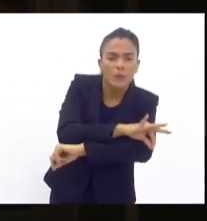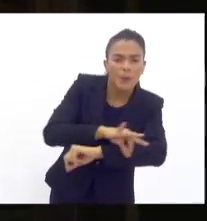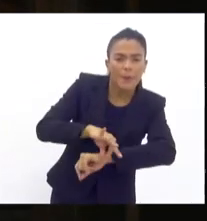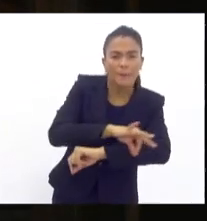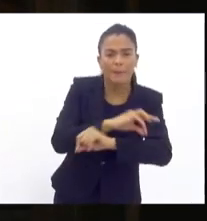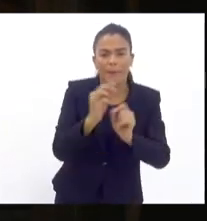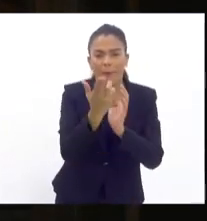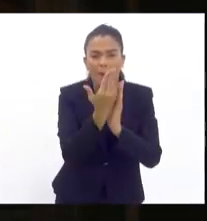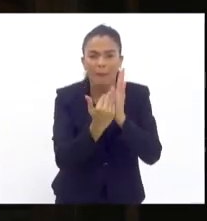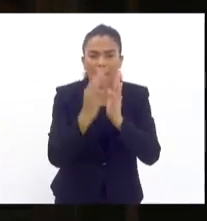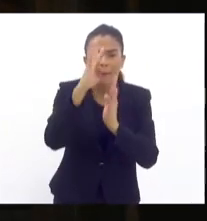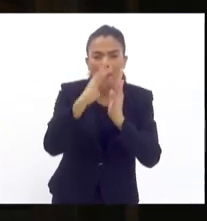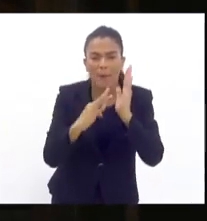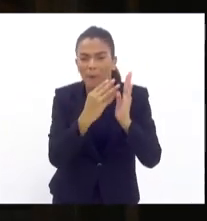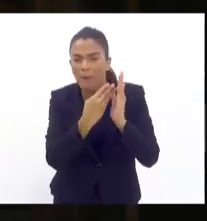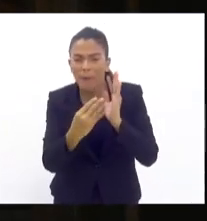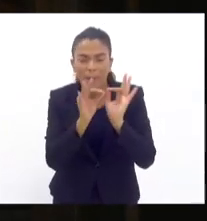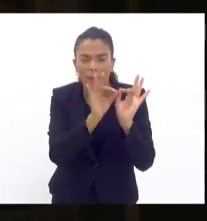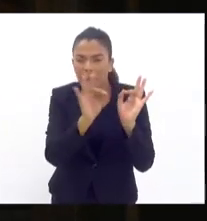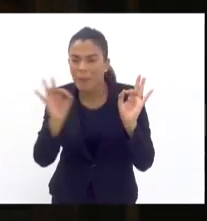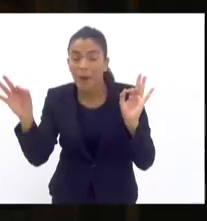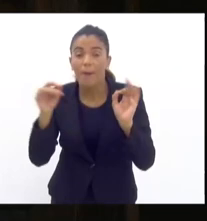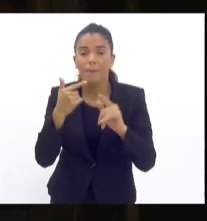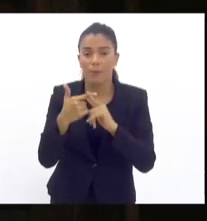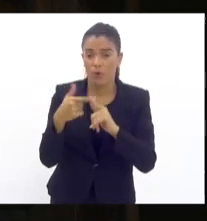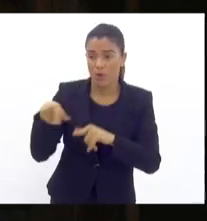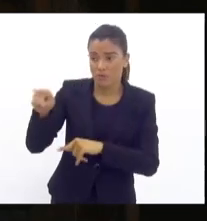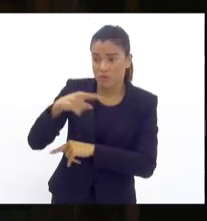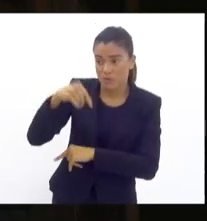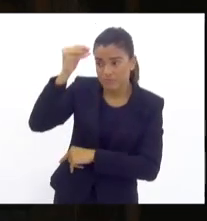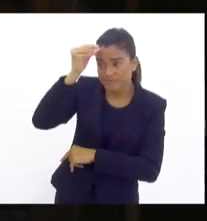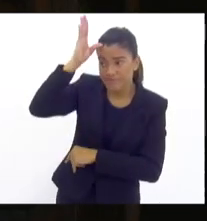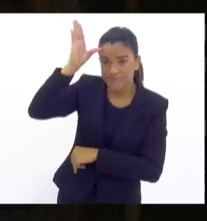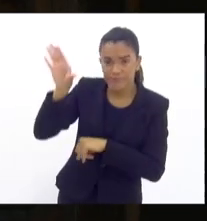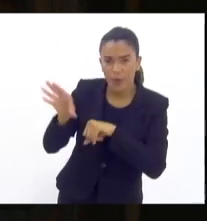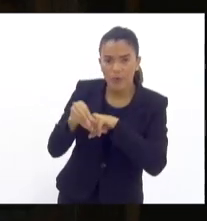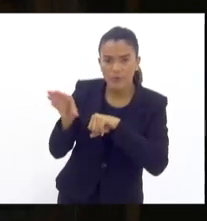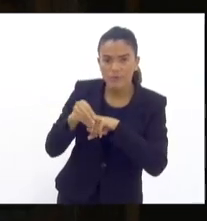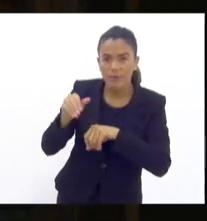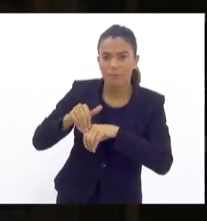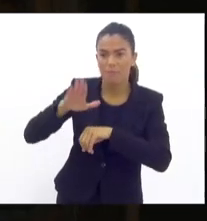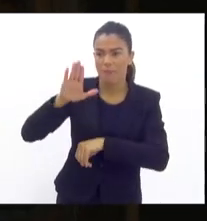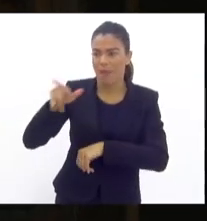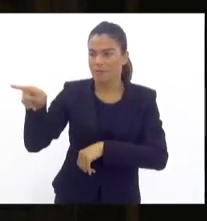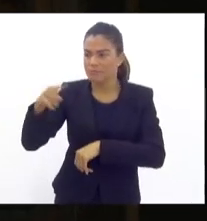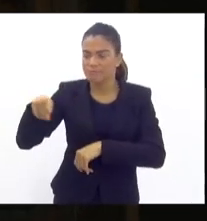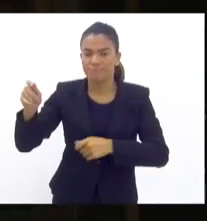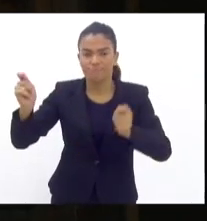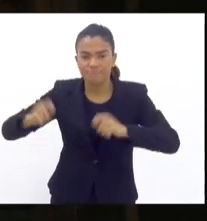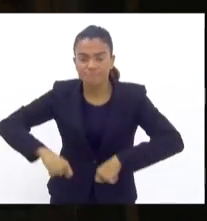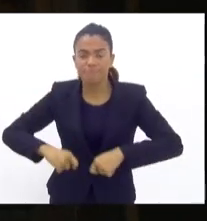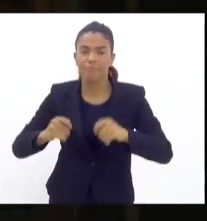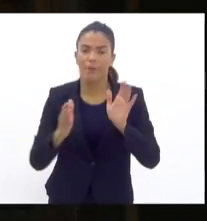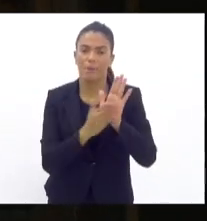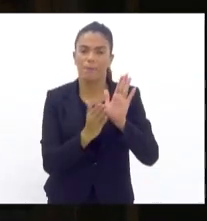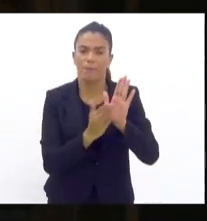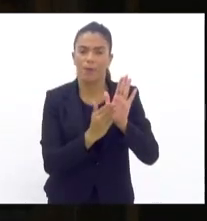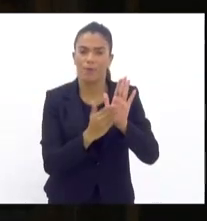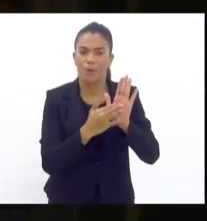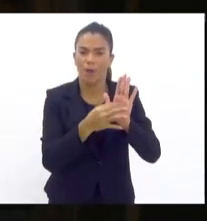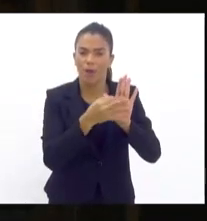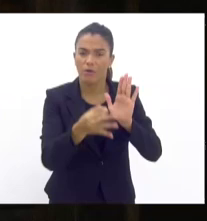futuramente, isso ser conjugado com os senhores, porque quanto mais conhecimento os senhores tiverem, mais condições os vão ter que propor as alterações